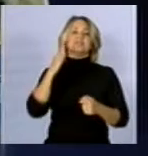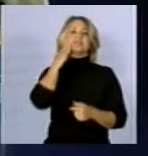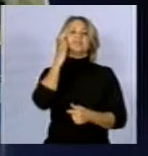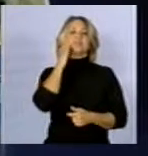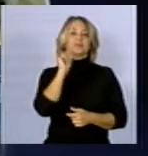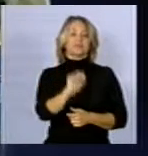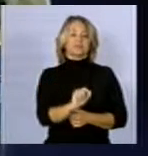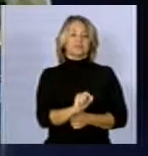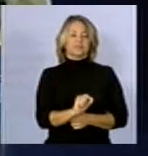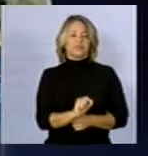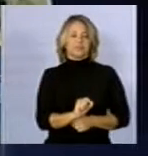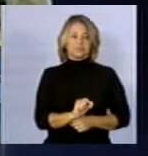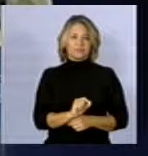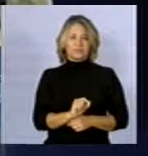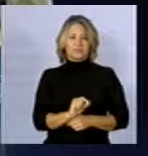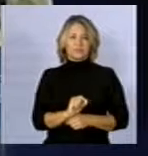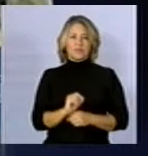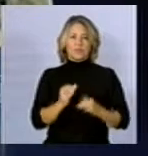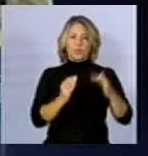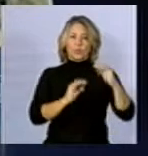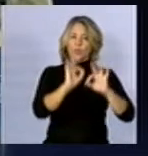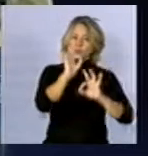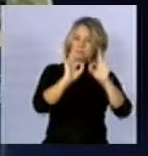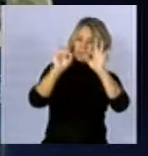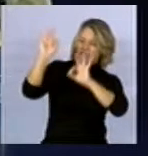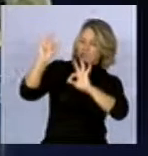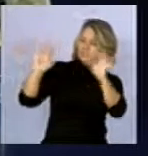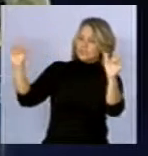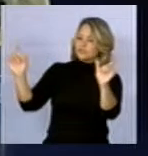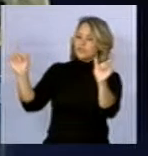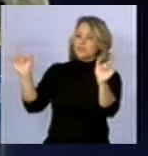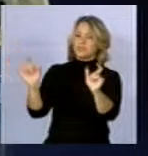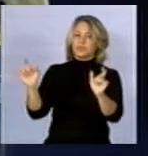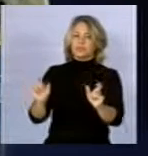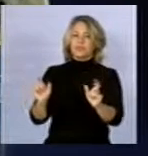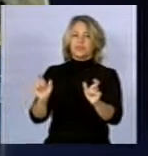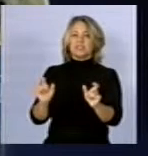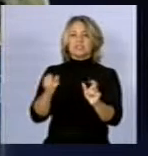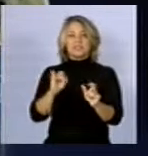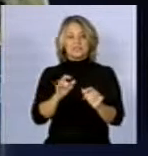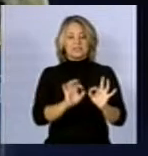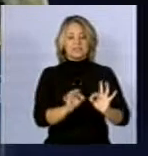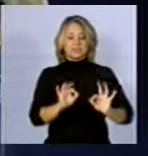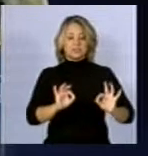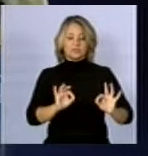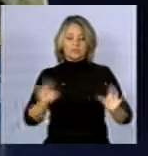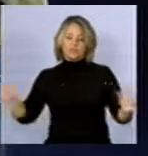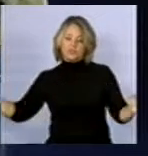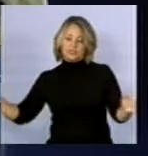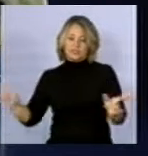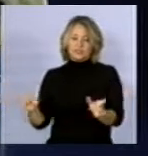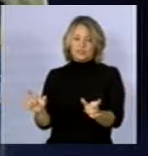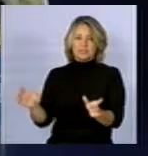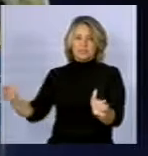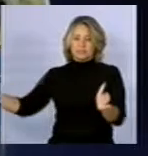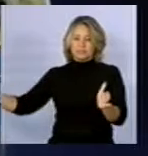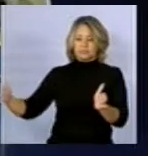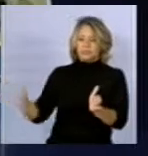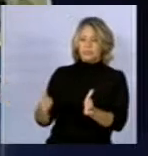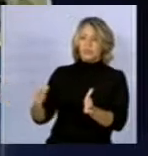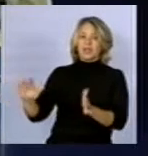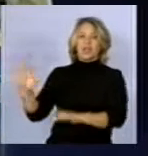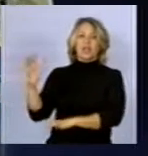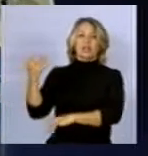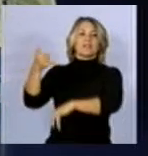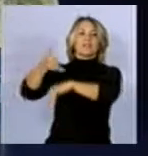esses níveis diminuem muito conforme se distanciam das torres de distribuição e